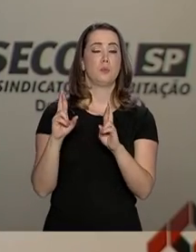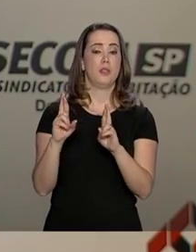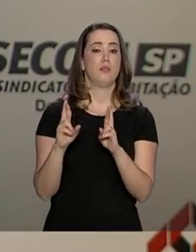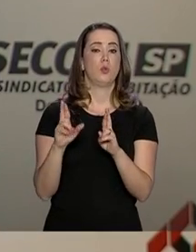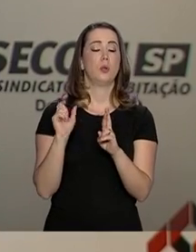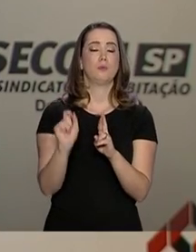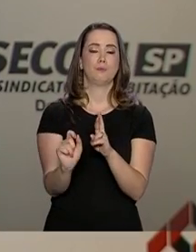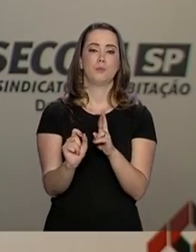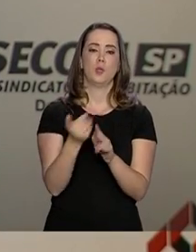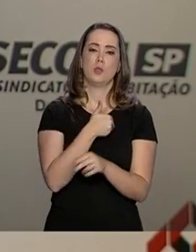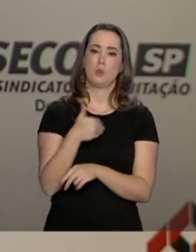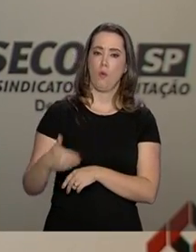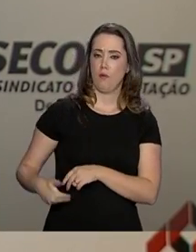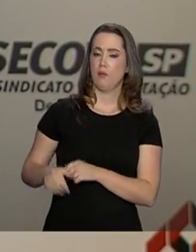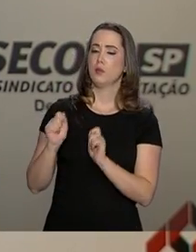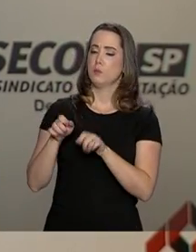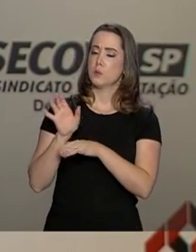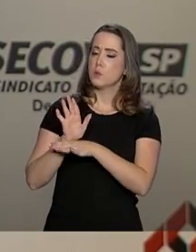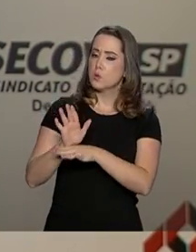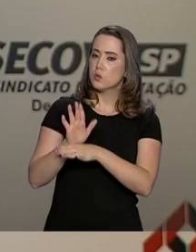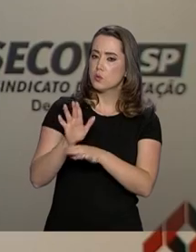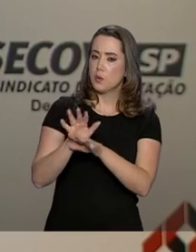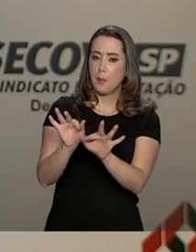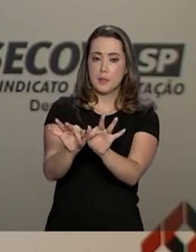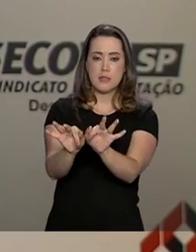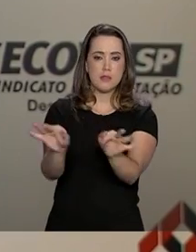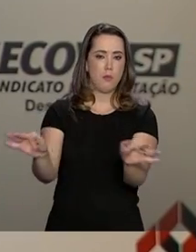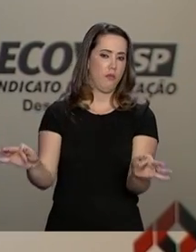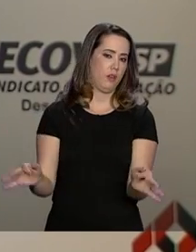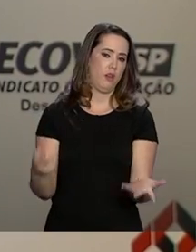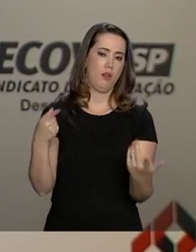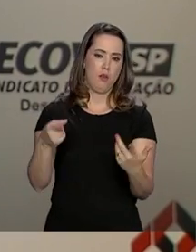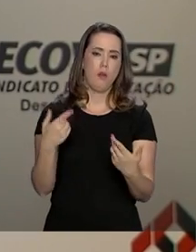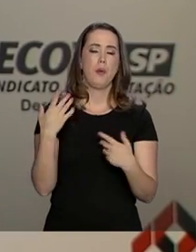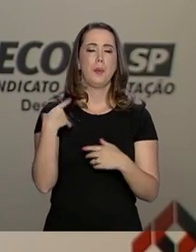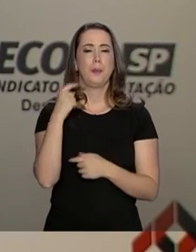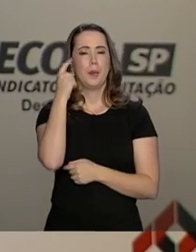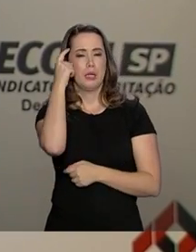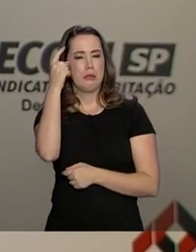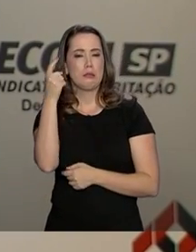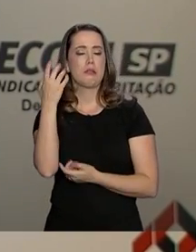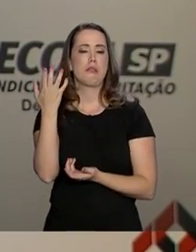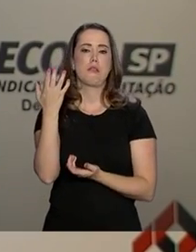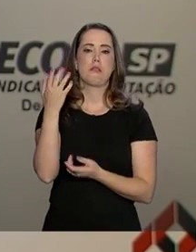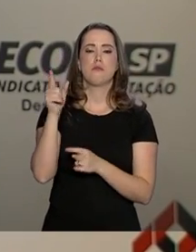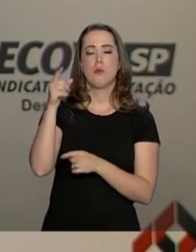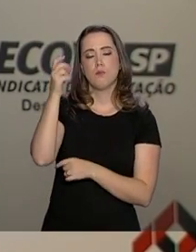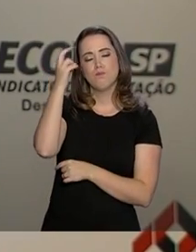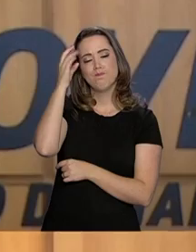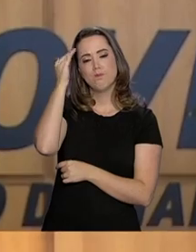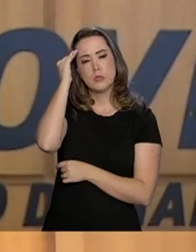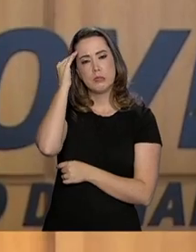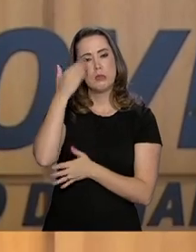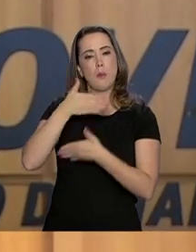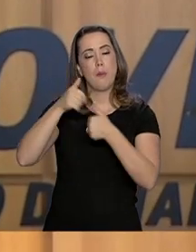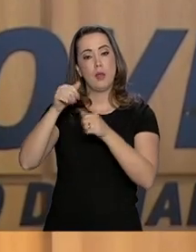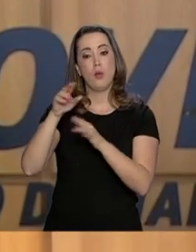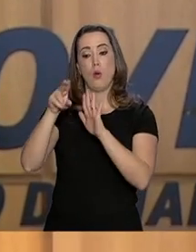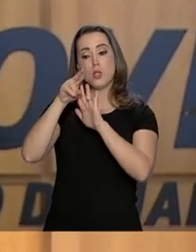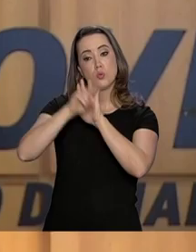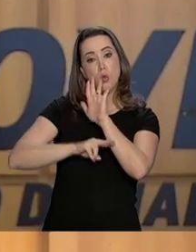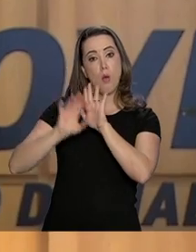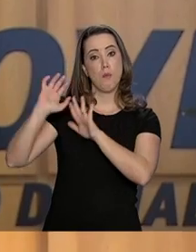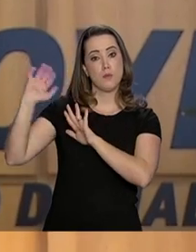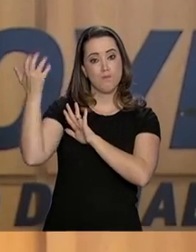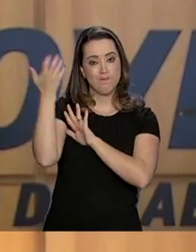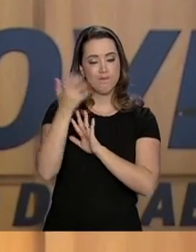que esse governo possa contribuir para uma simplificação, para uma racionalização das normas ambientais. O ministro quer